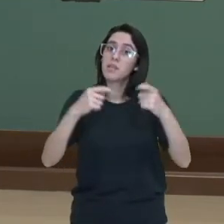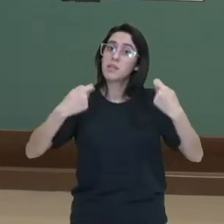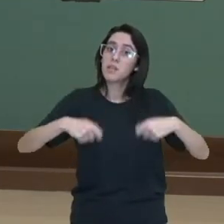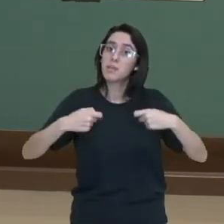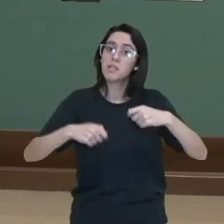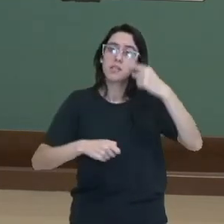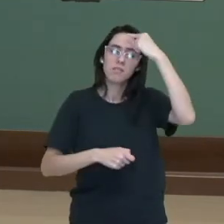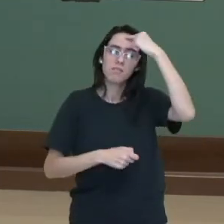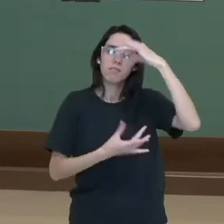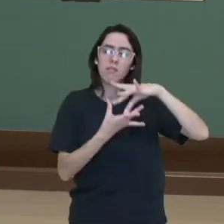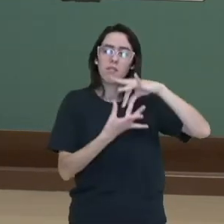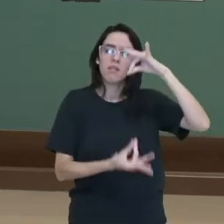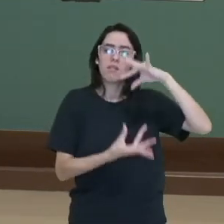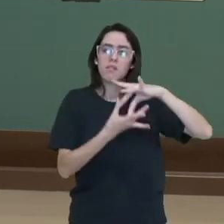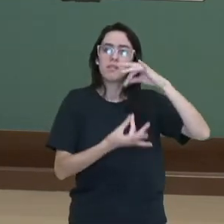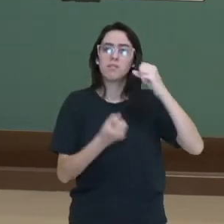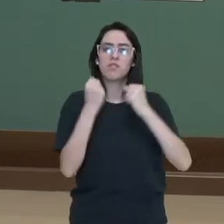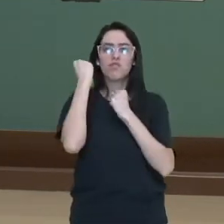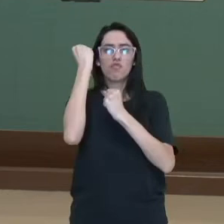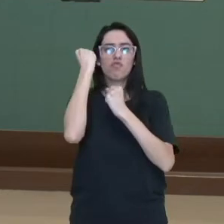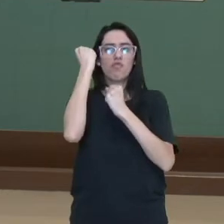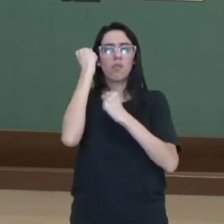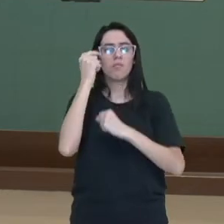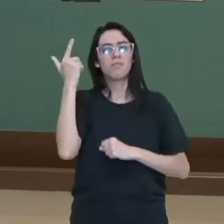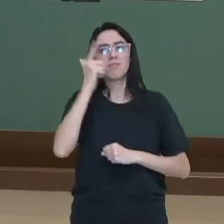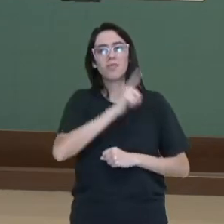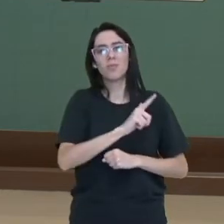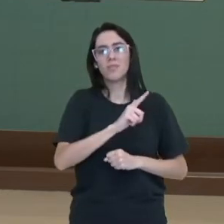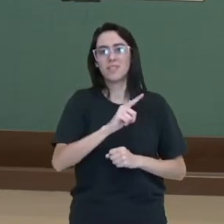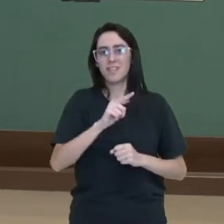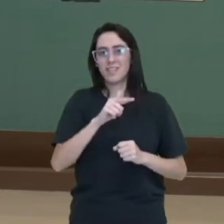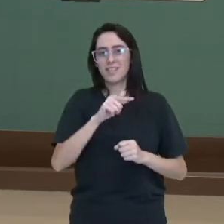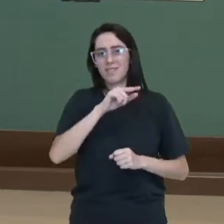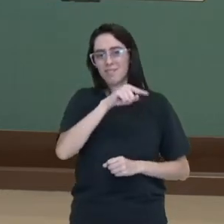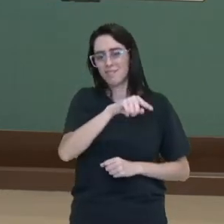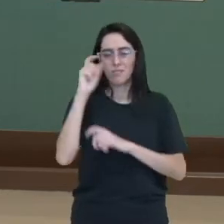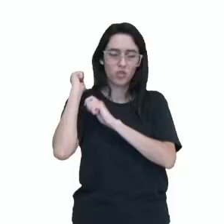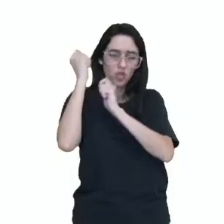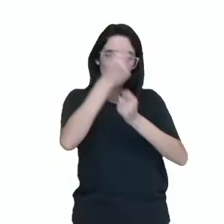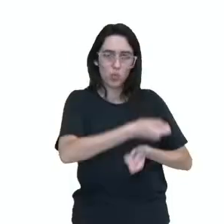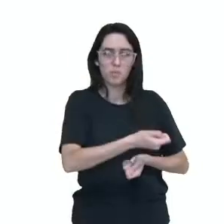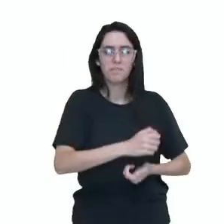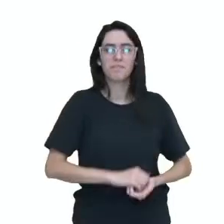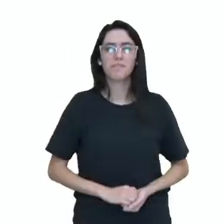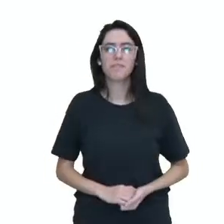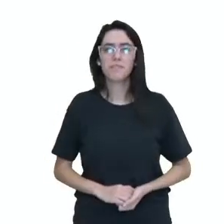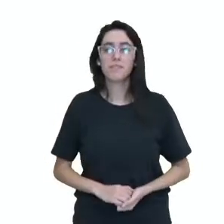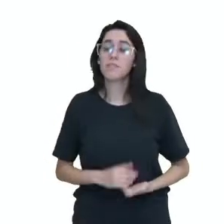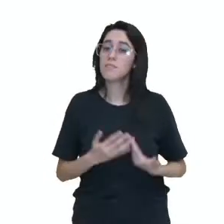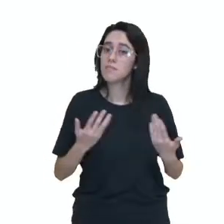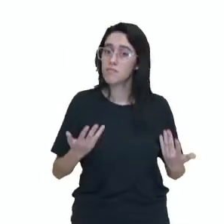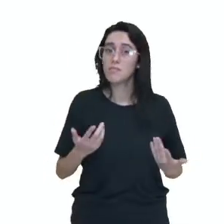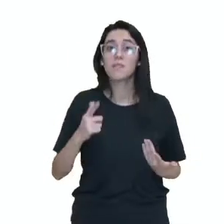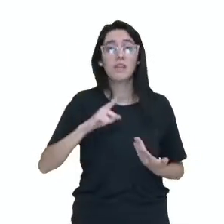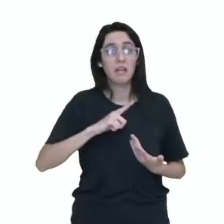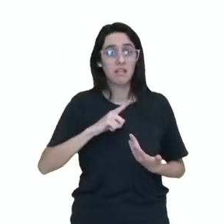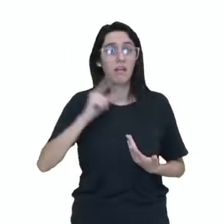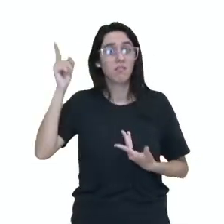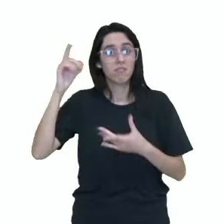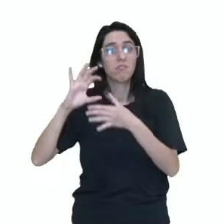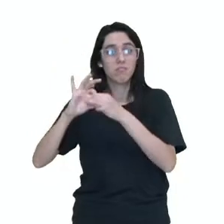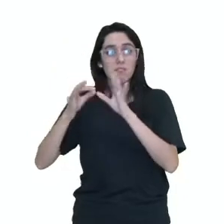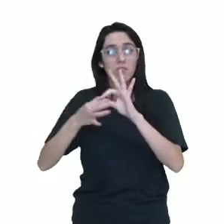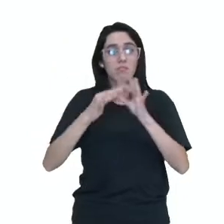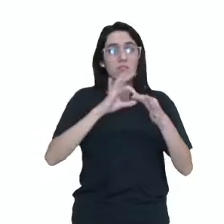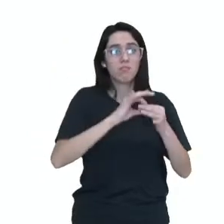espírito muito forte para ser um judoca. O judô olímpico, né? Como eu falei para